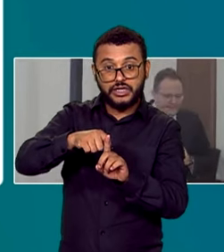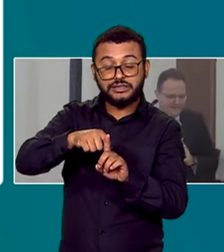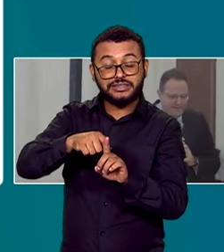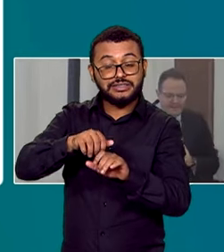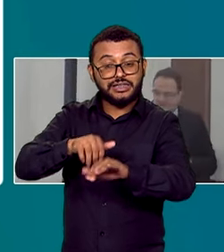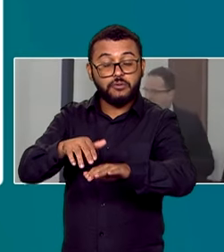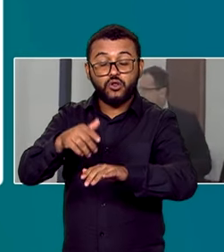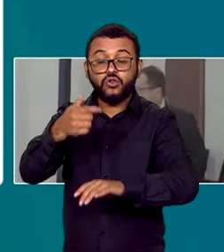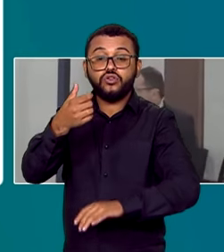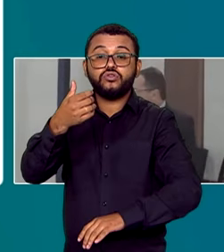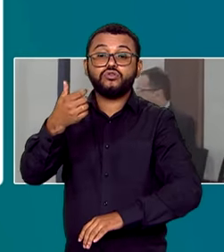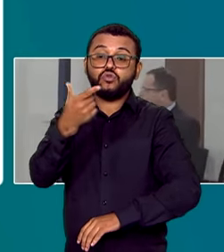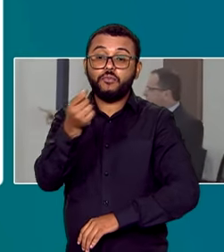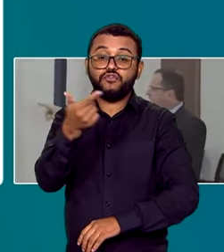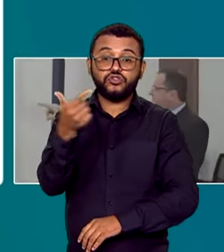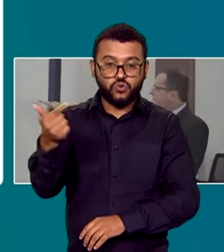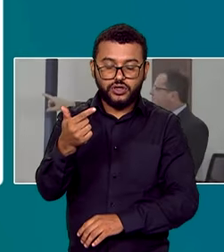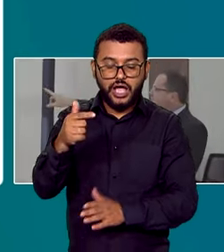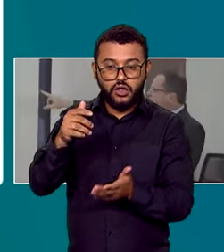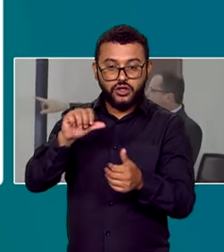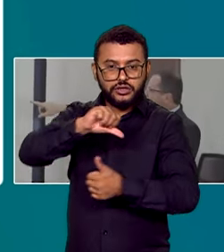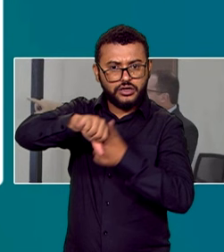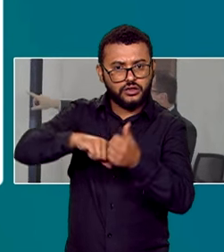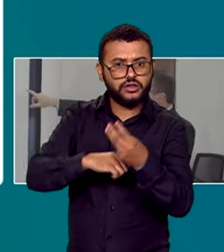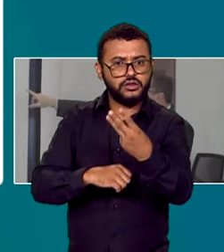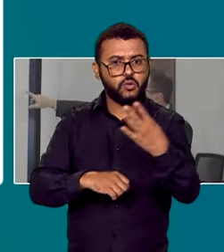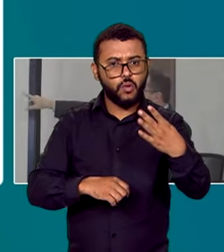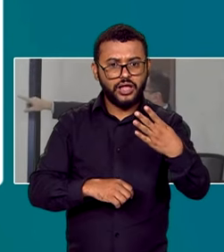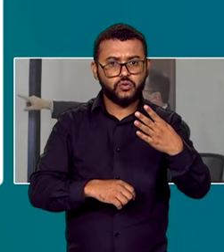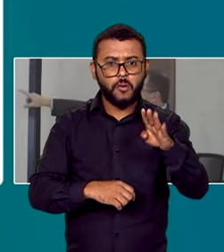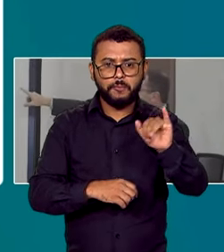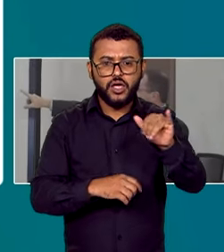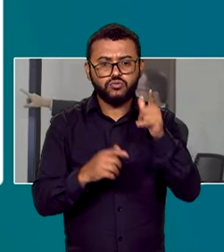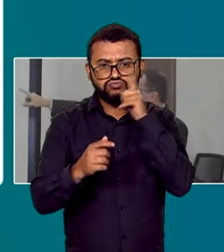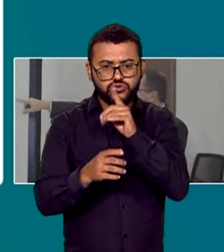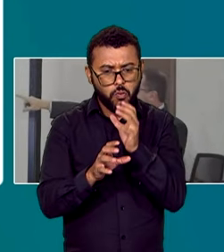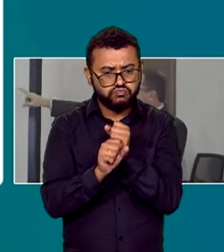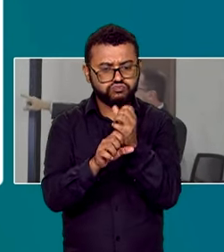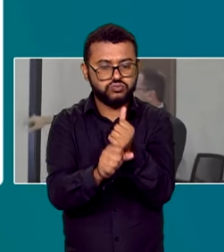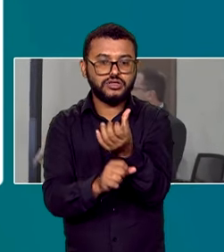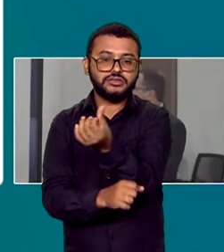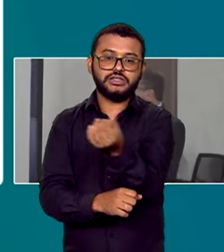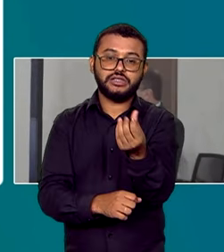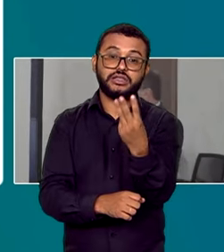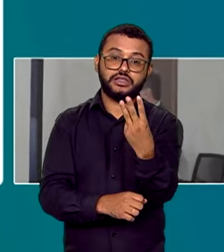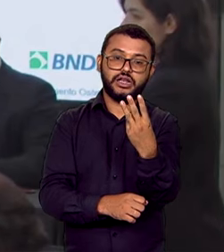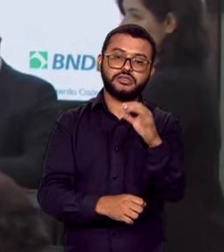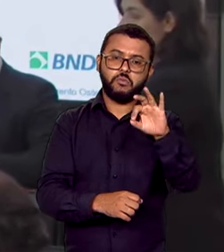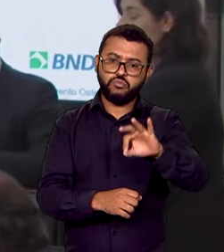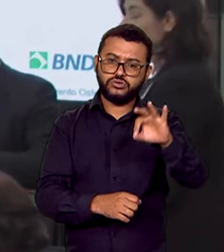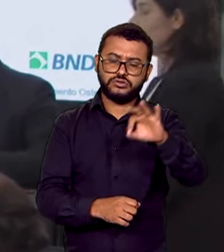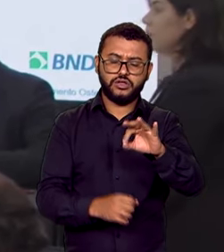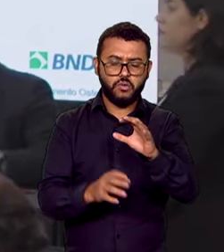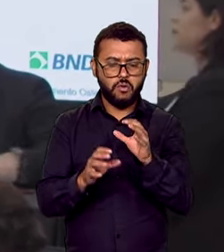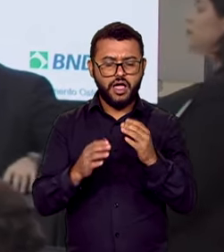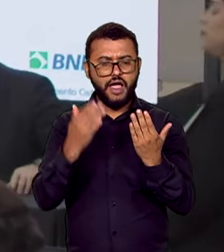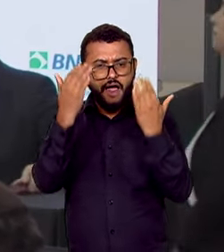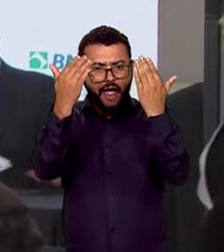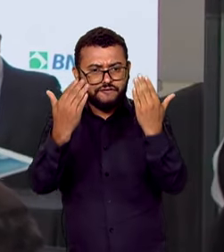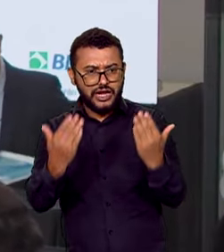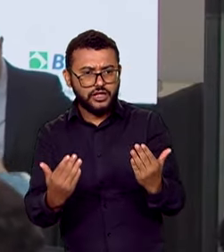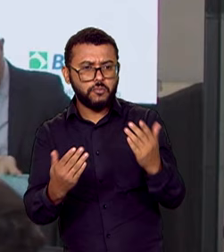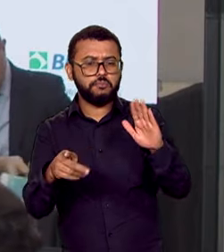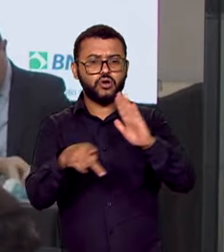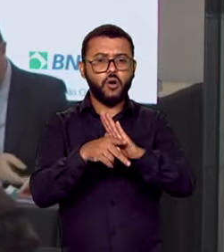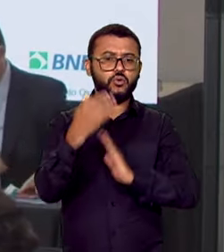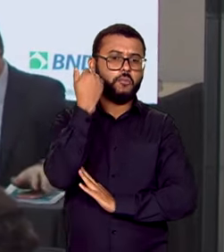para R$,6 bilhões em 2023, um aumento de 63%. Em um balanço mais amplo,